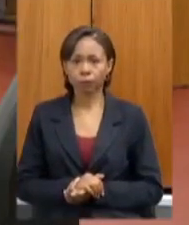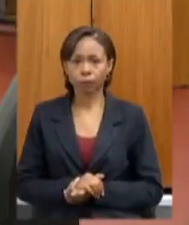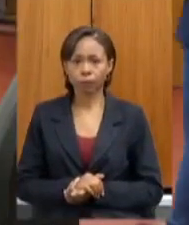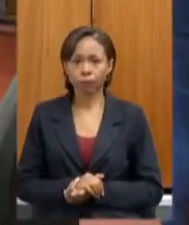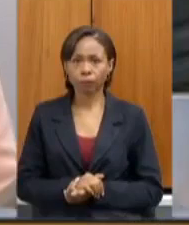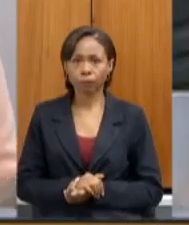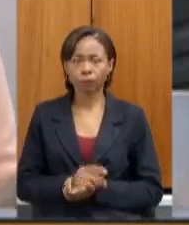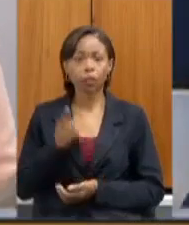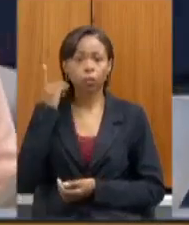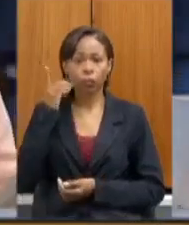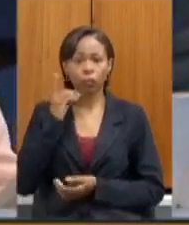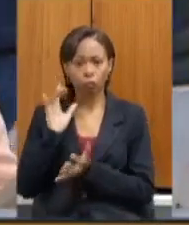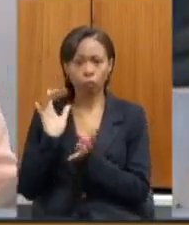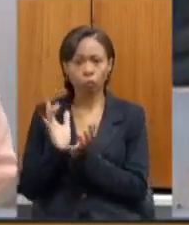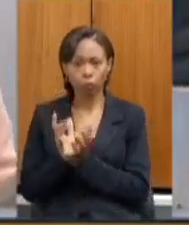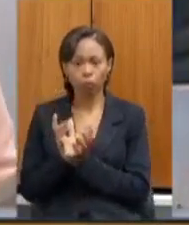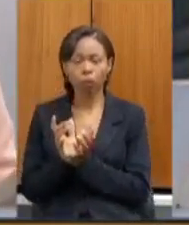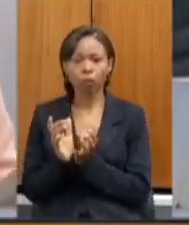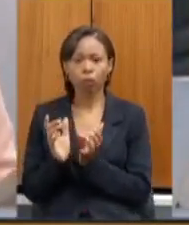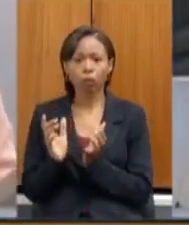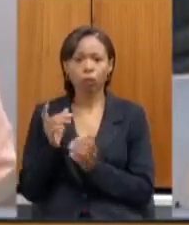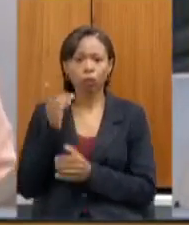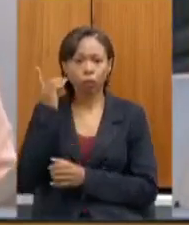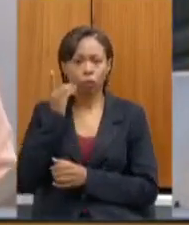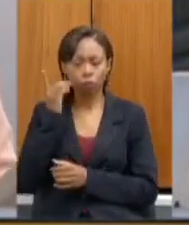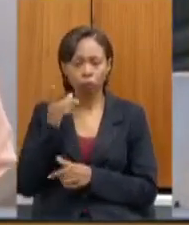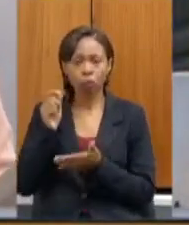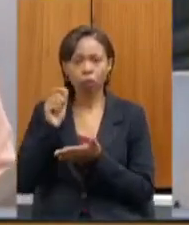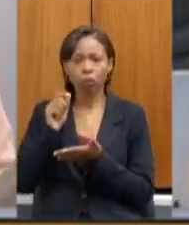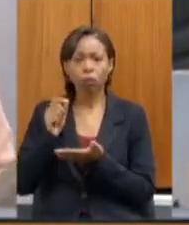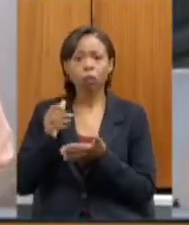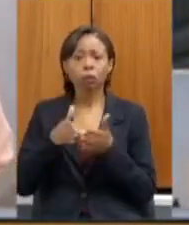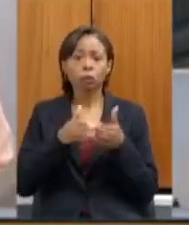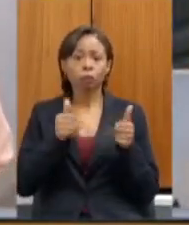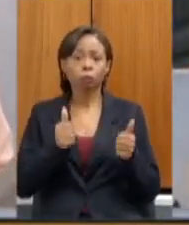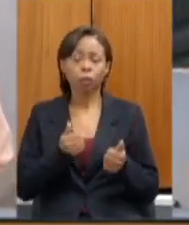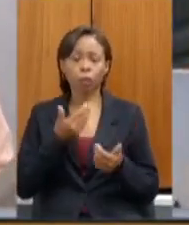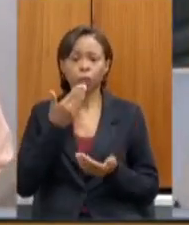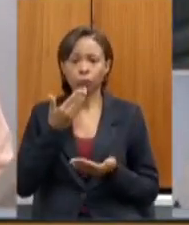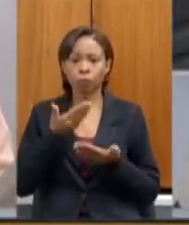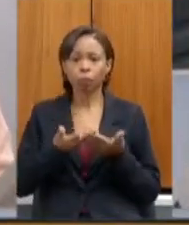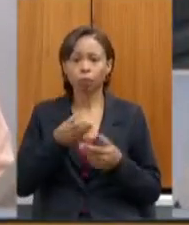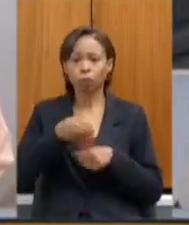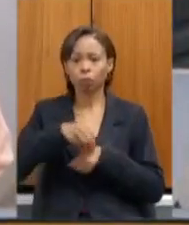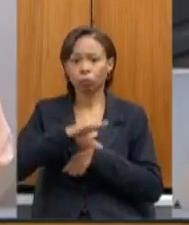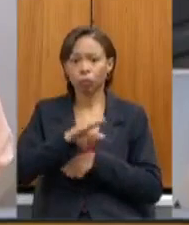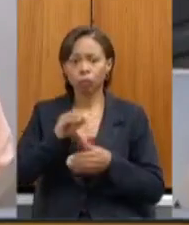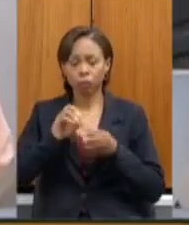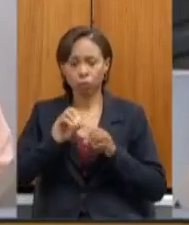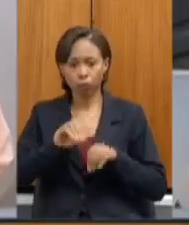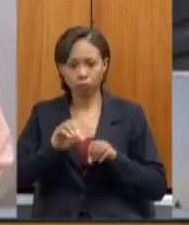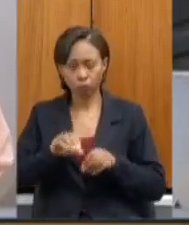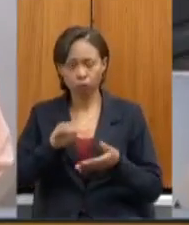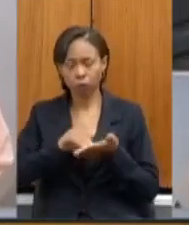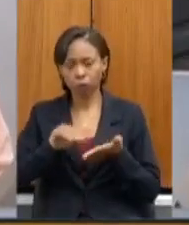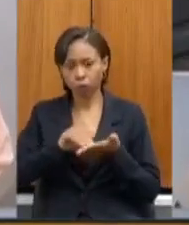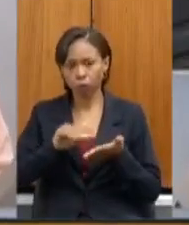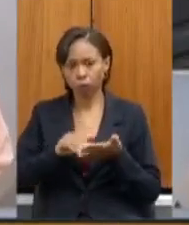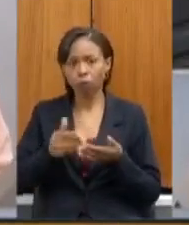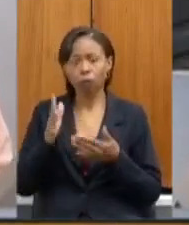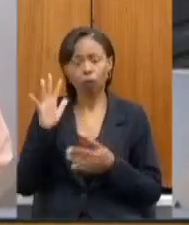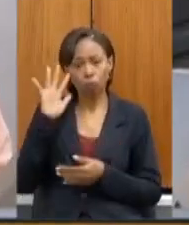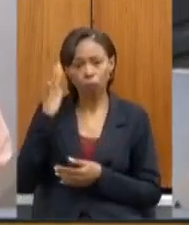deputadas e os deputados que subscrevem requerem que seja encaminhada à Secretaria de Estado da Educação um pedido de